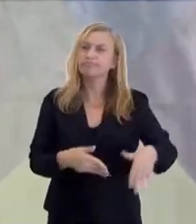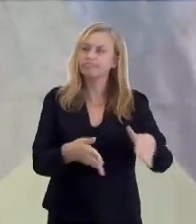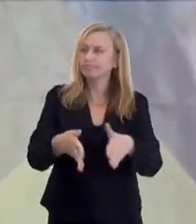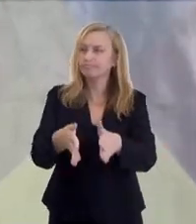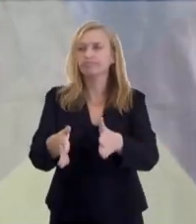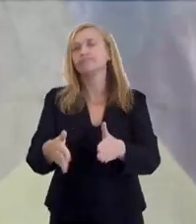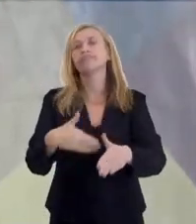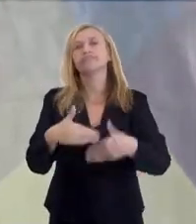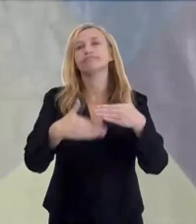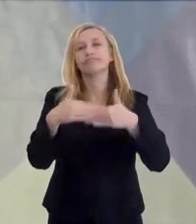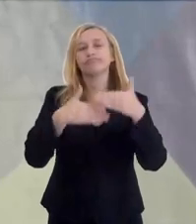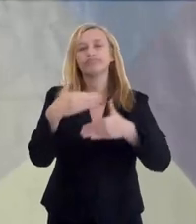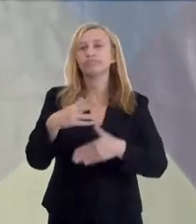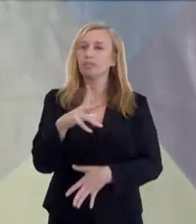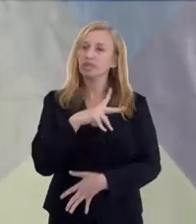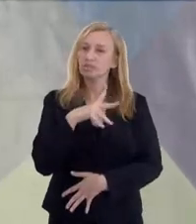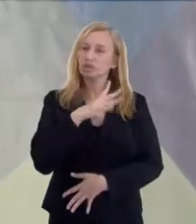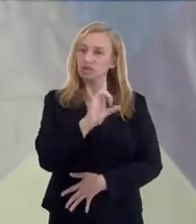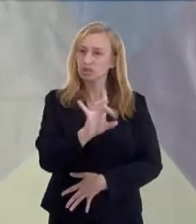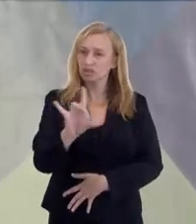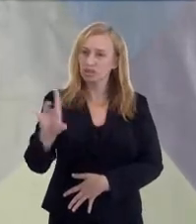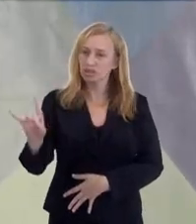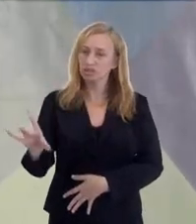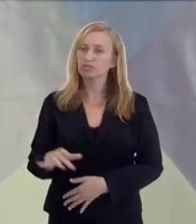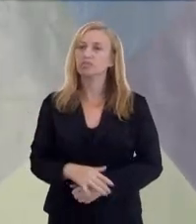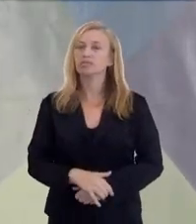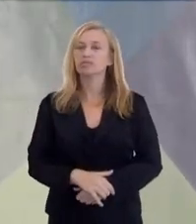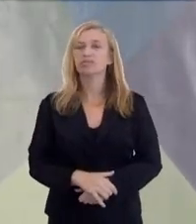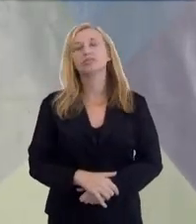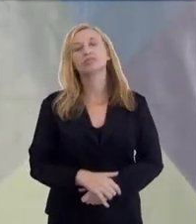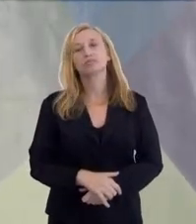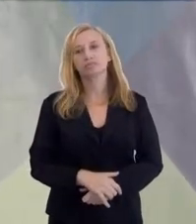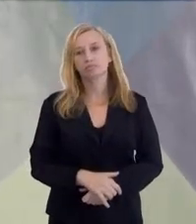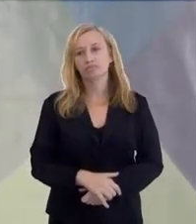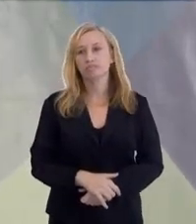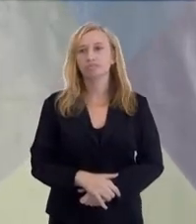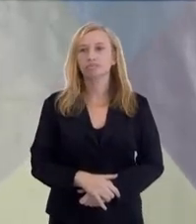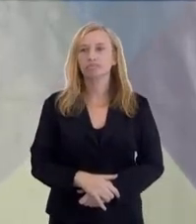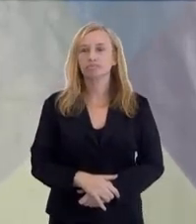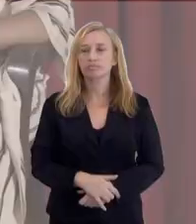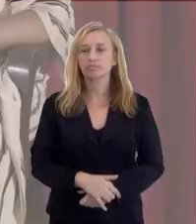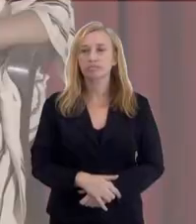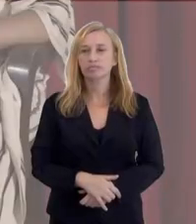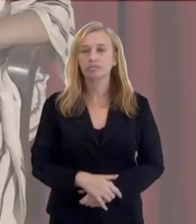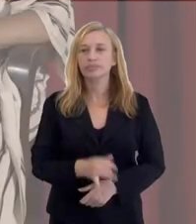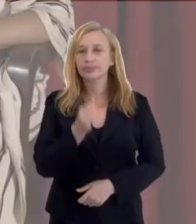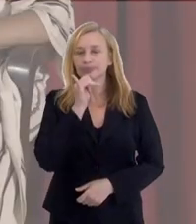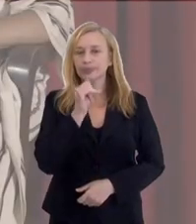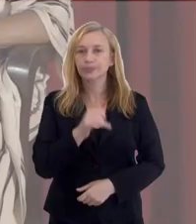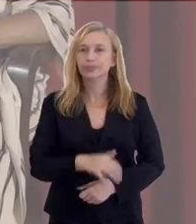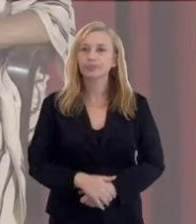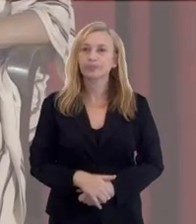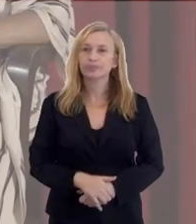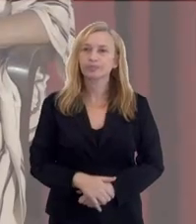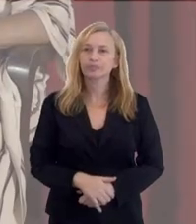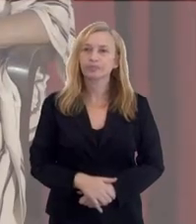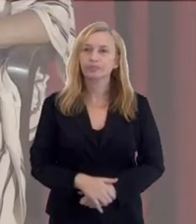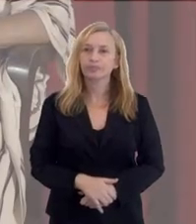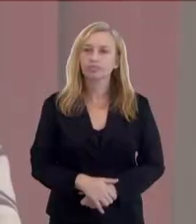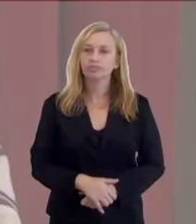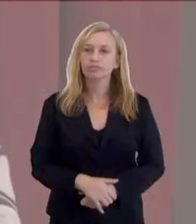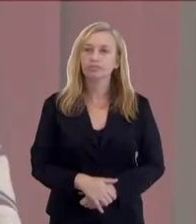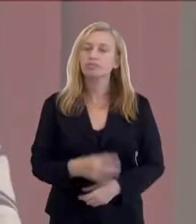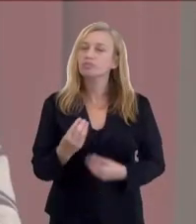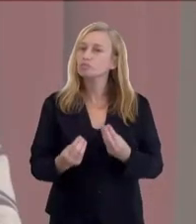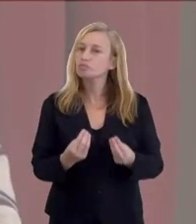que você ouviu falar, como regra. Porque como a caminhada é evolutiva, individual, sabe dizer... Cada caso será